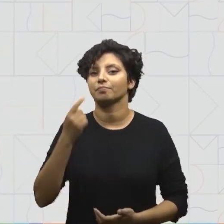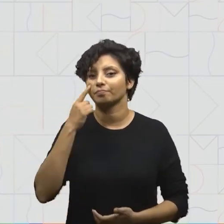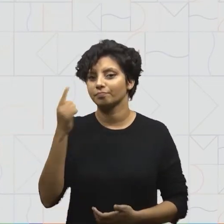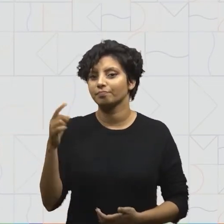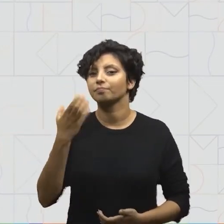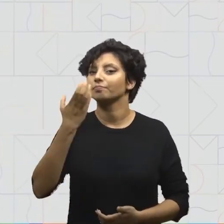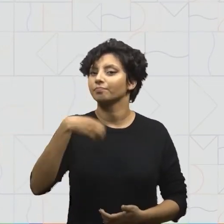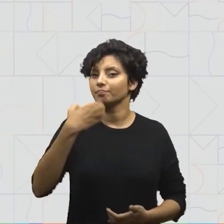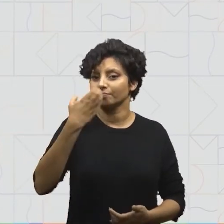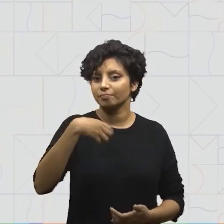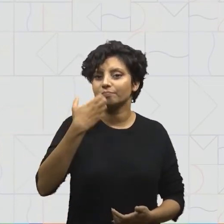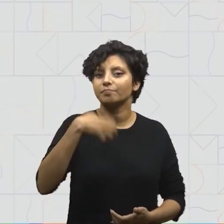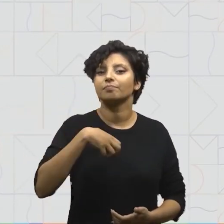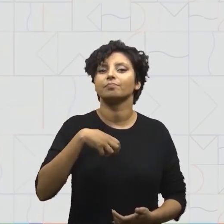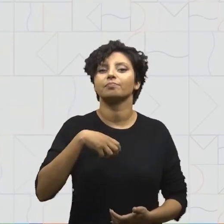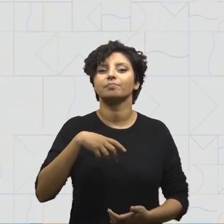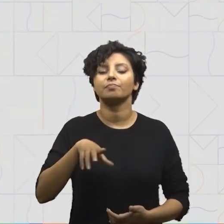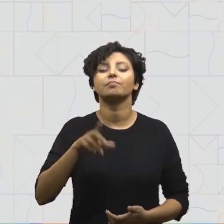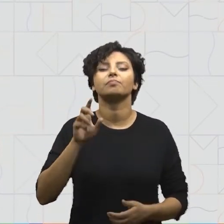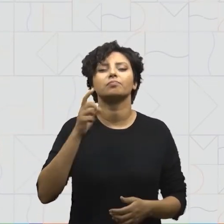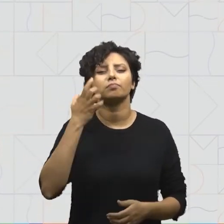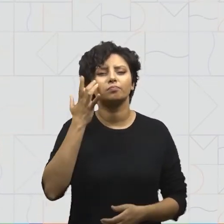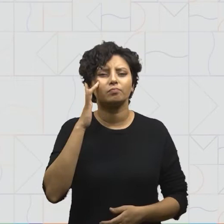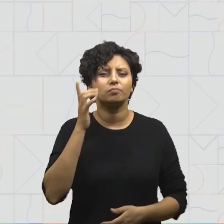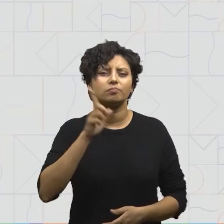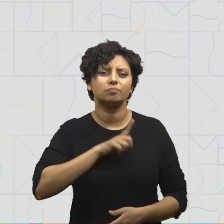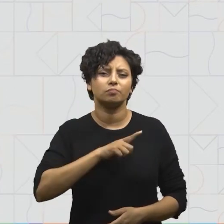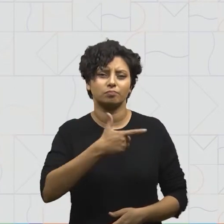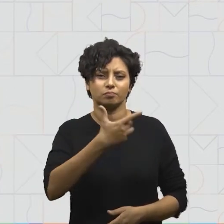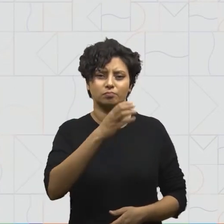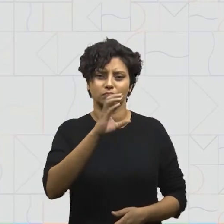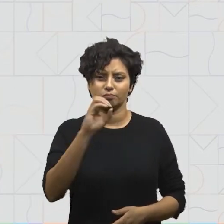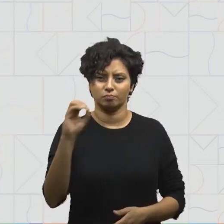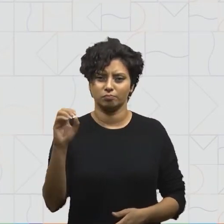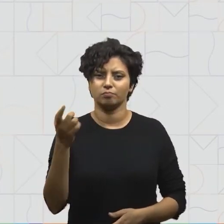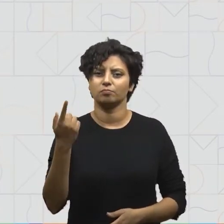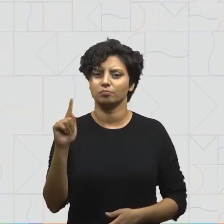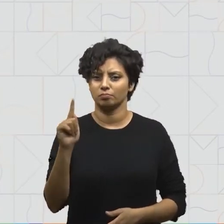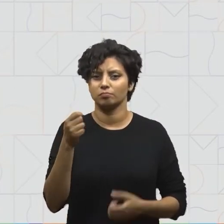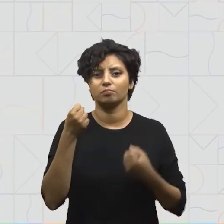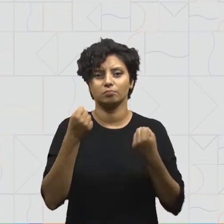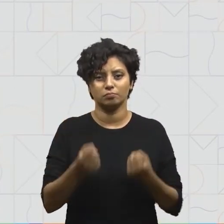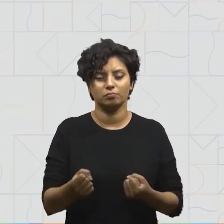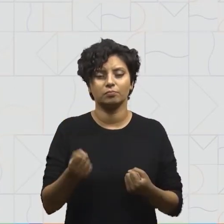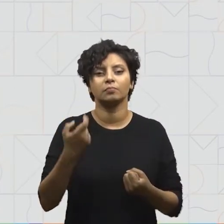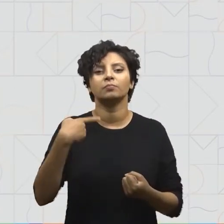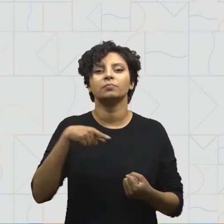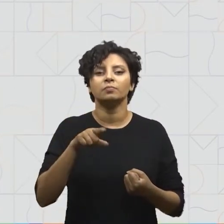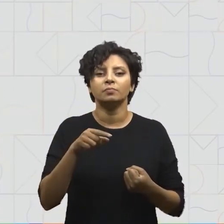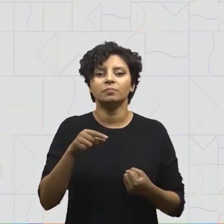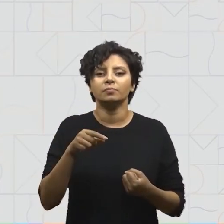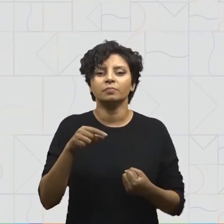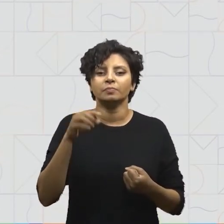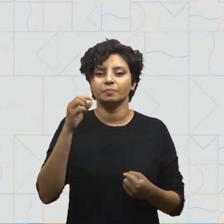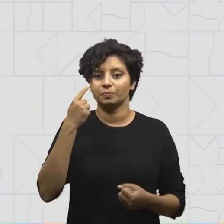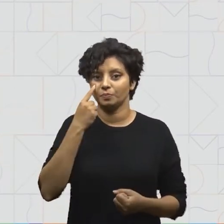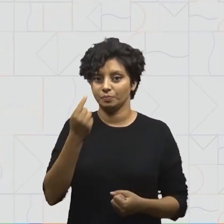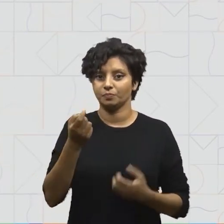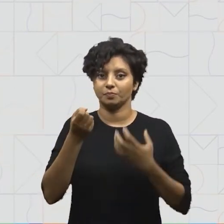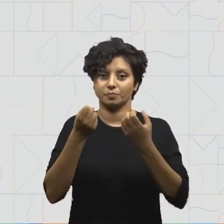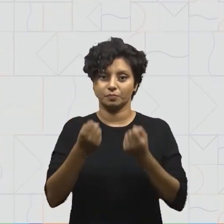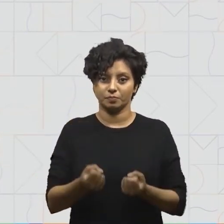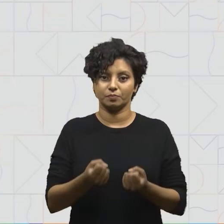aqui uma maçã. E eu estimo que ela tenha 100 gramas de peso. Eu vou colocar ela na